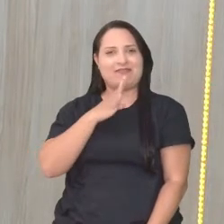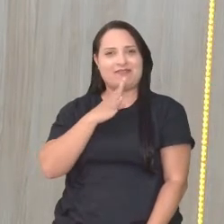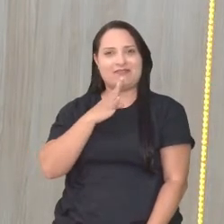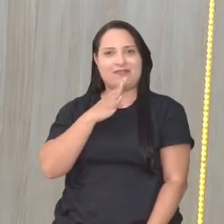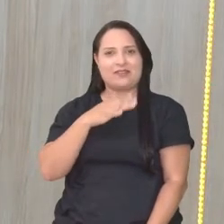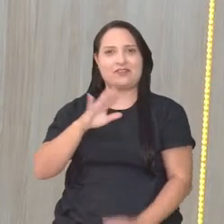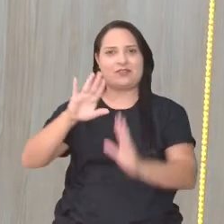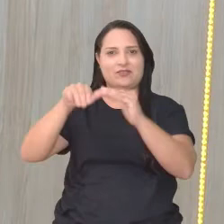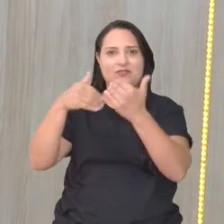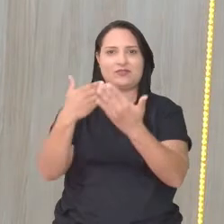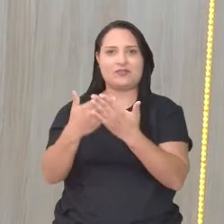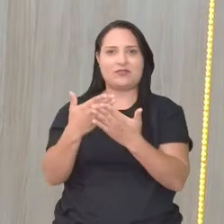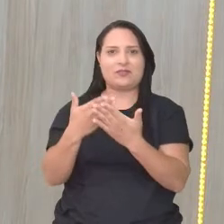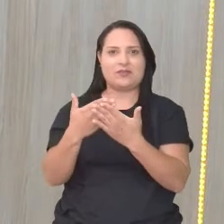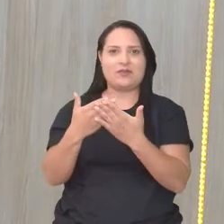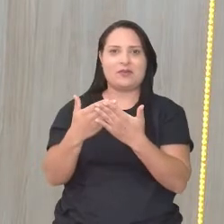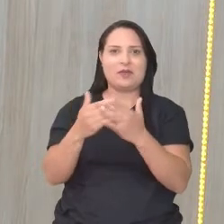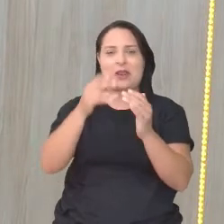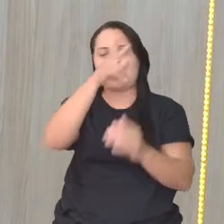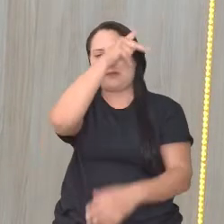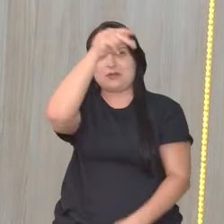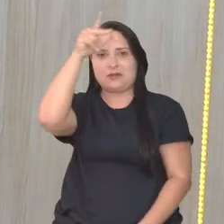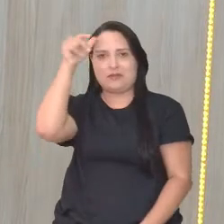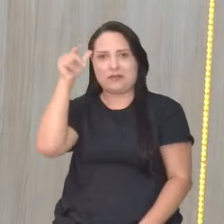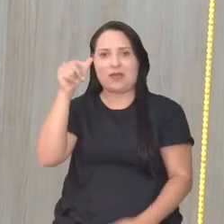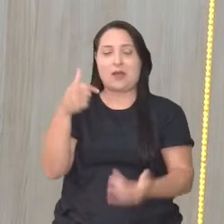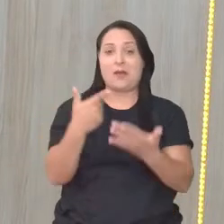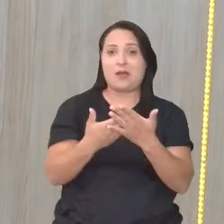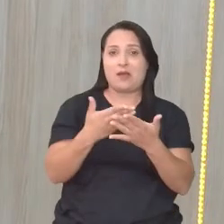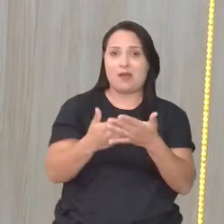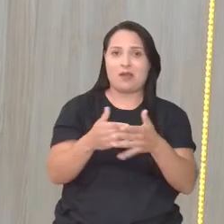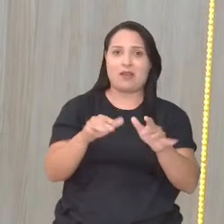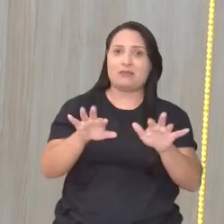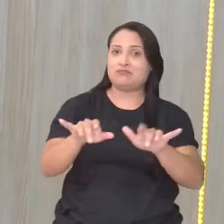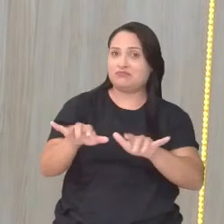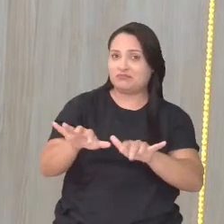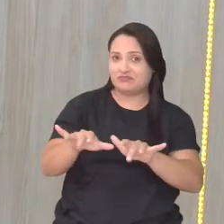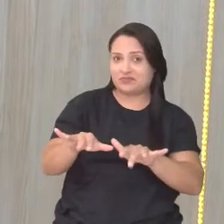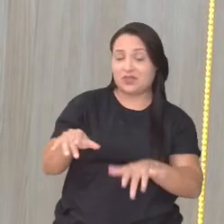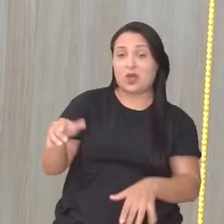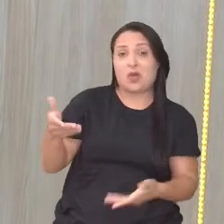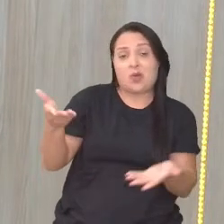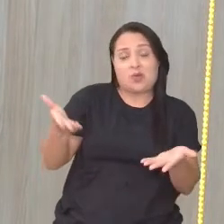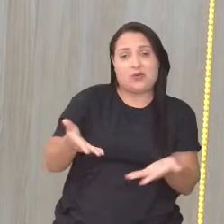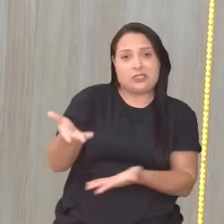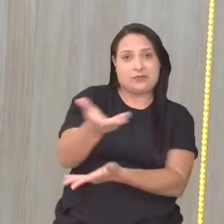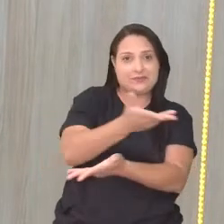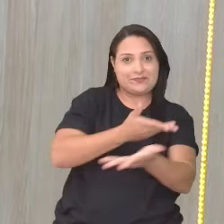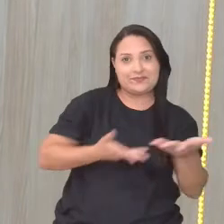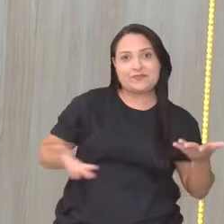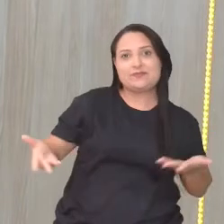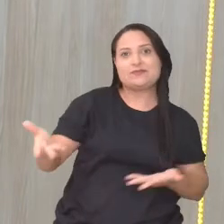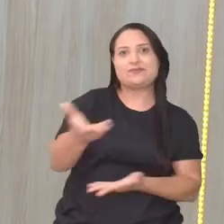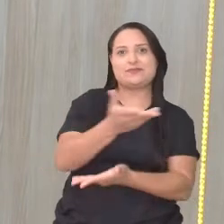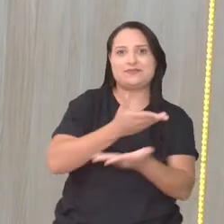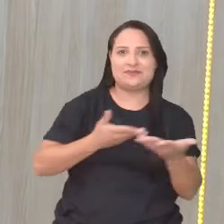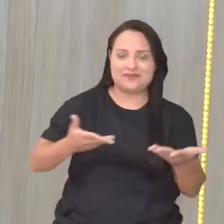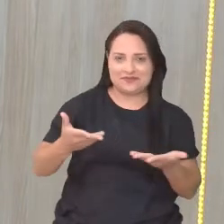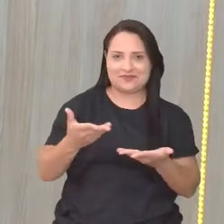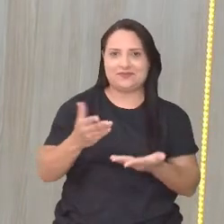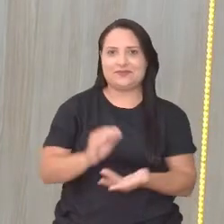Escola Municipal para Aulas Digitais e estaremos aqui hoje nessa troca, né? Falando aí, dando